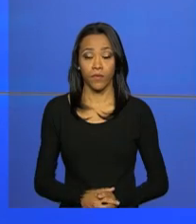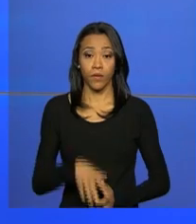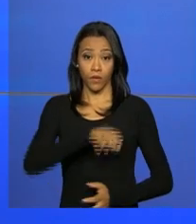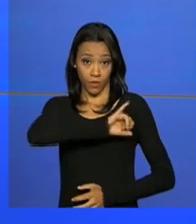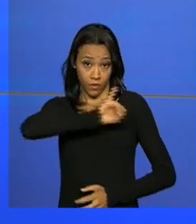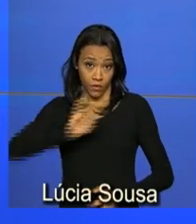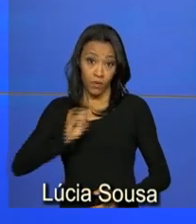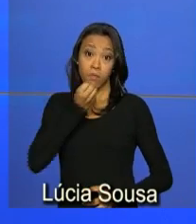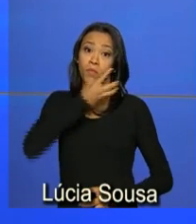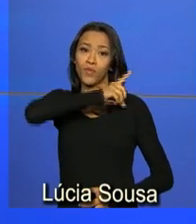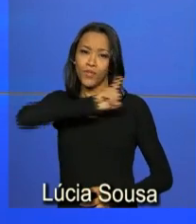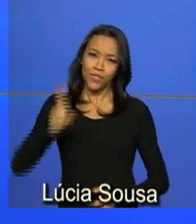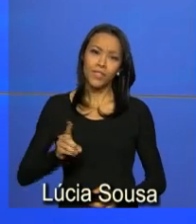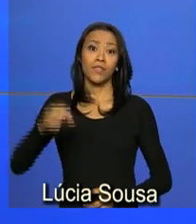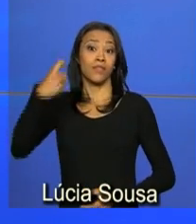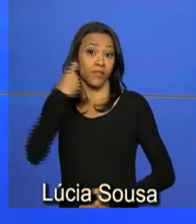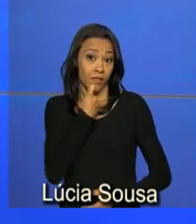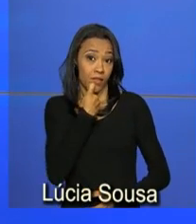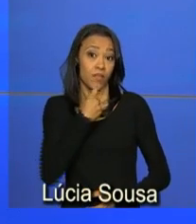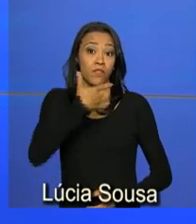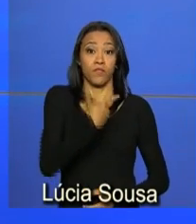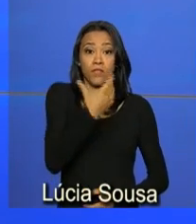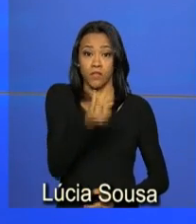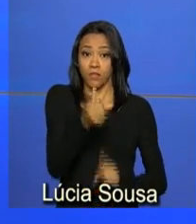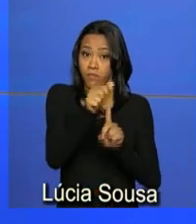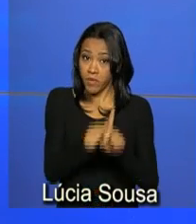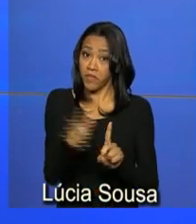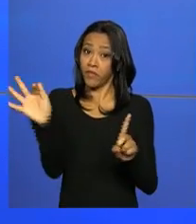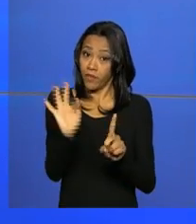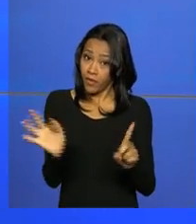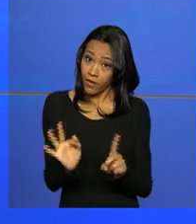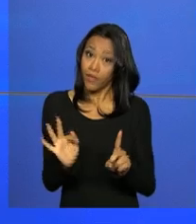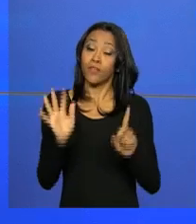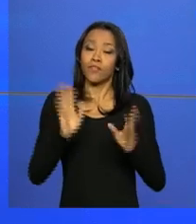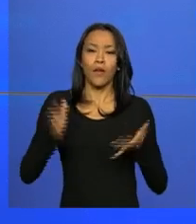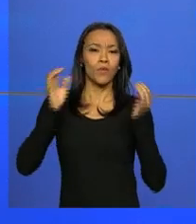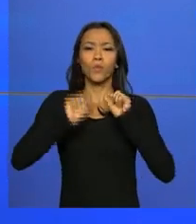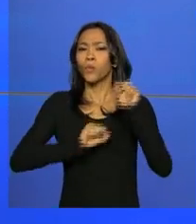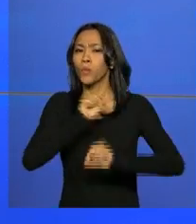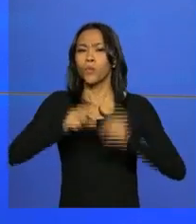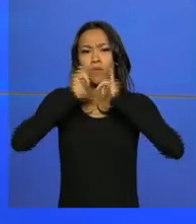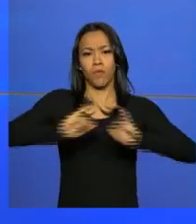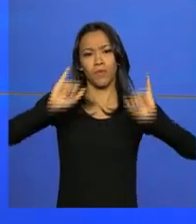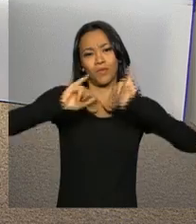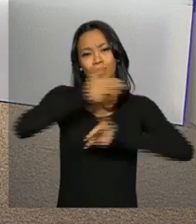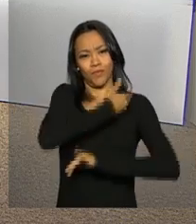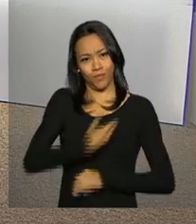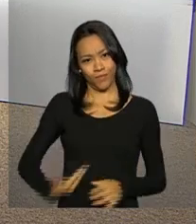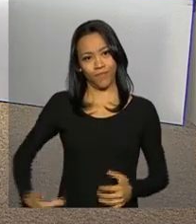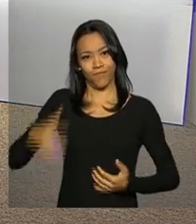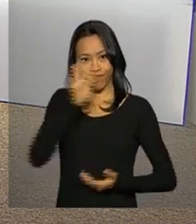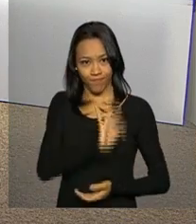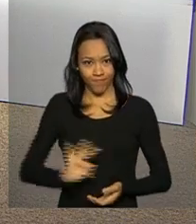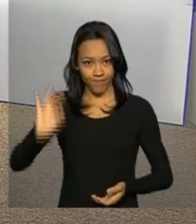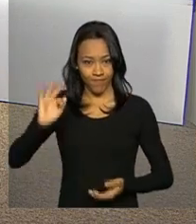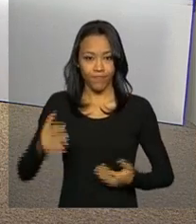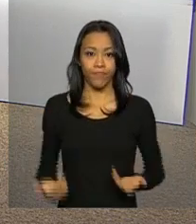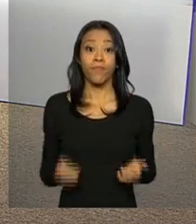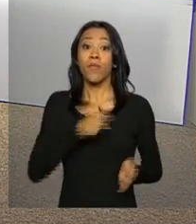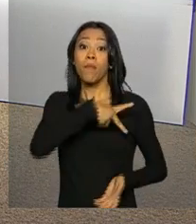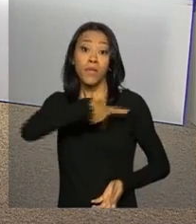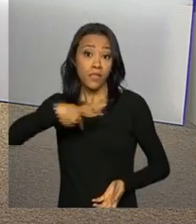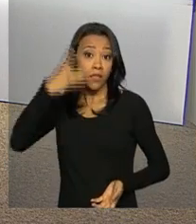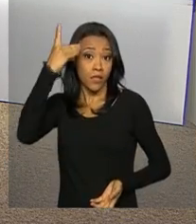Olá, bom dia. Sexta-feira, 26 de fevereiro, estamos no ar com as notícias do governo federal. A presidenta Dilma